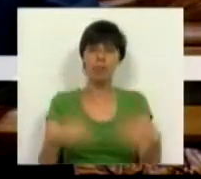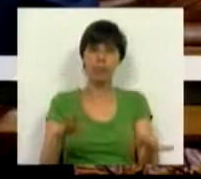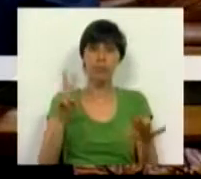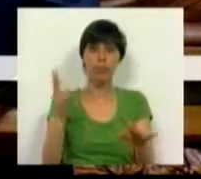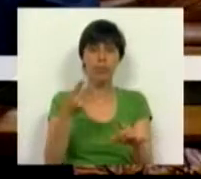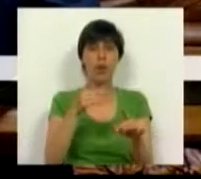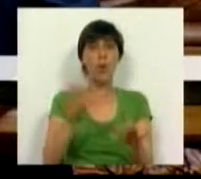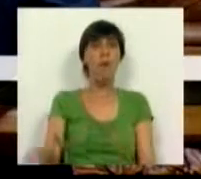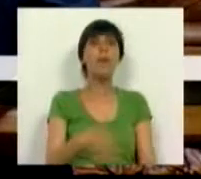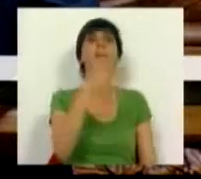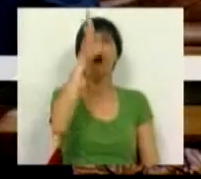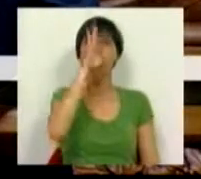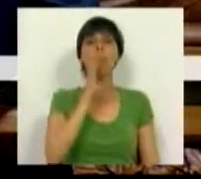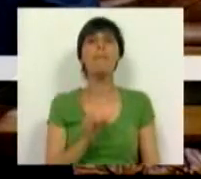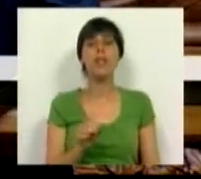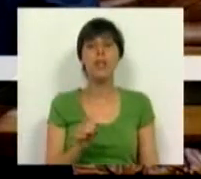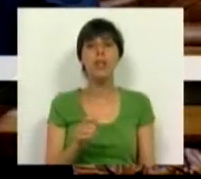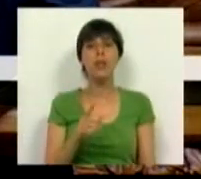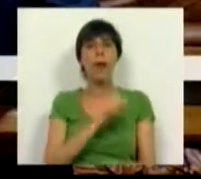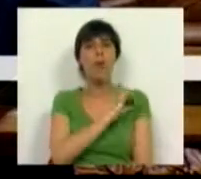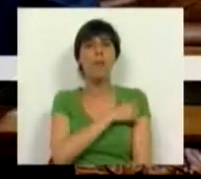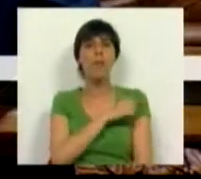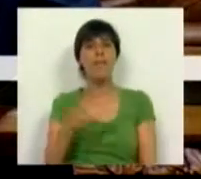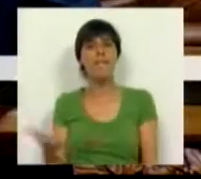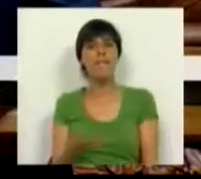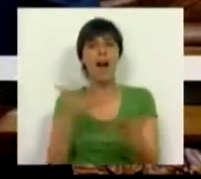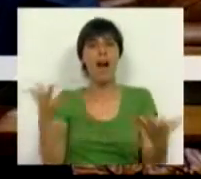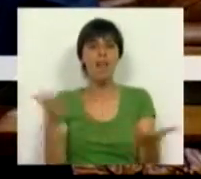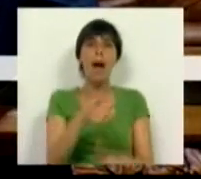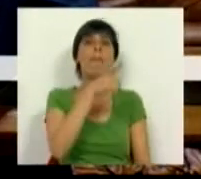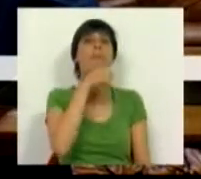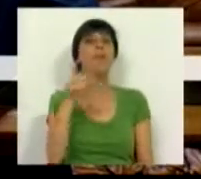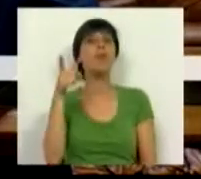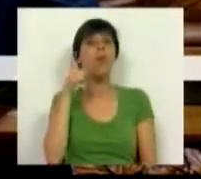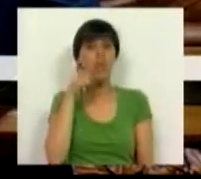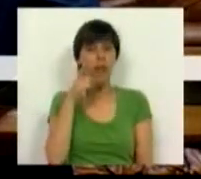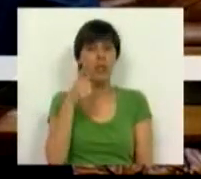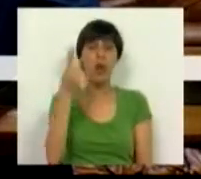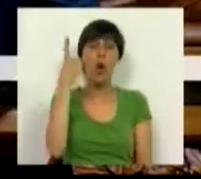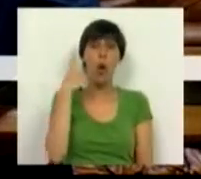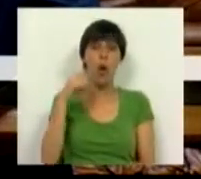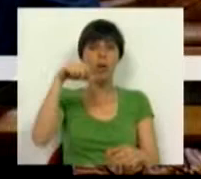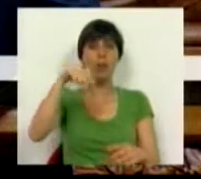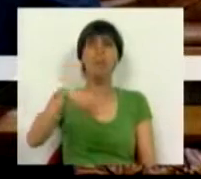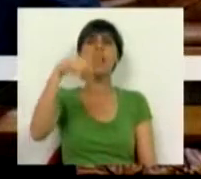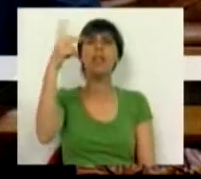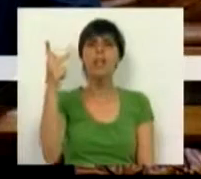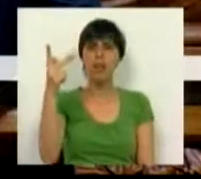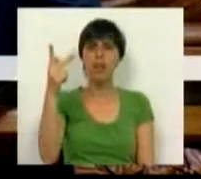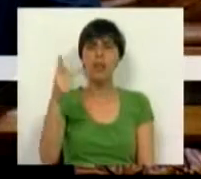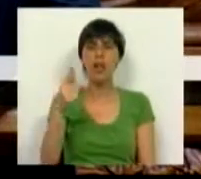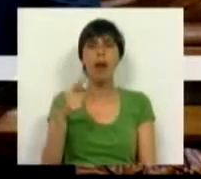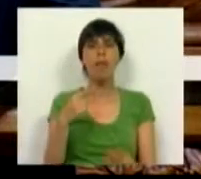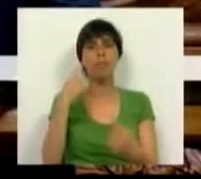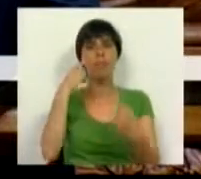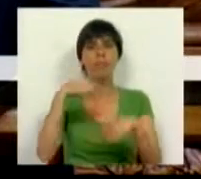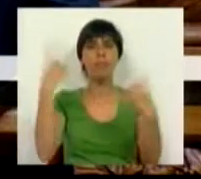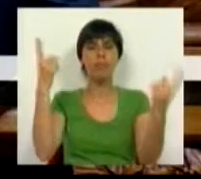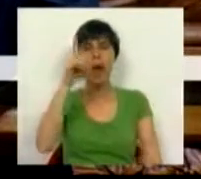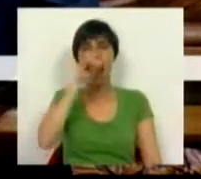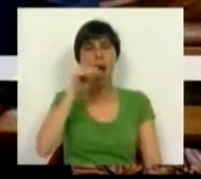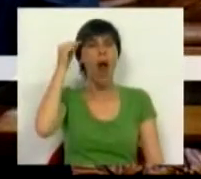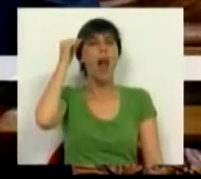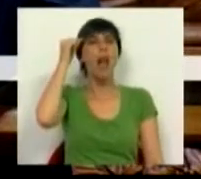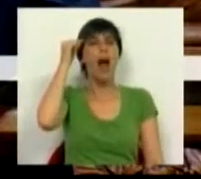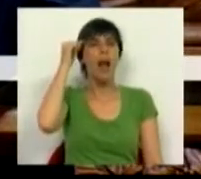do Primeiro-Ministro para chegar ao poder, das promessas com que ontem nas televisões refrescaram as